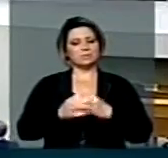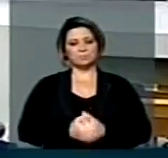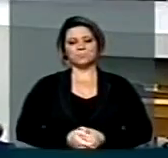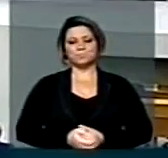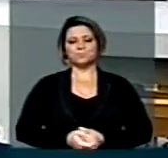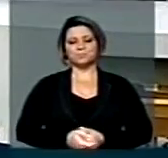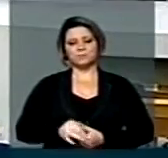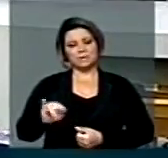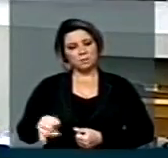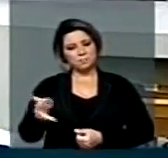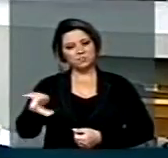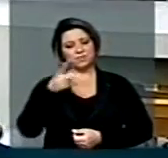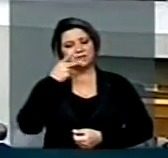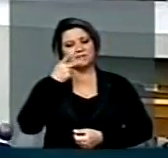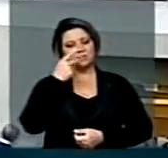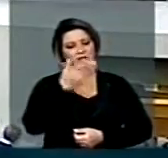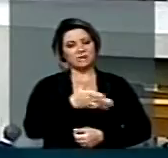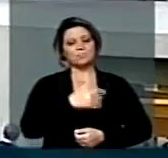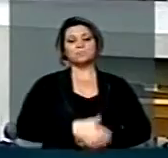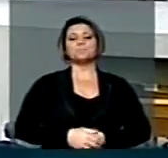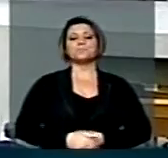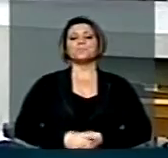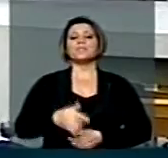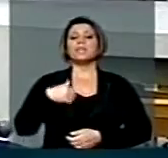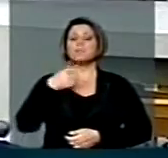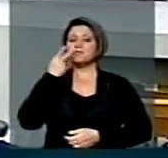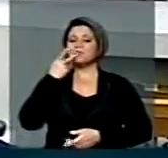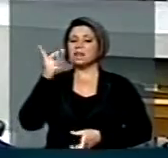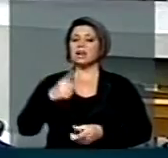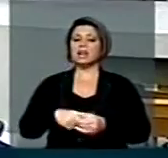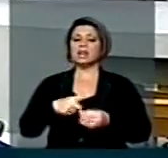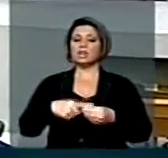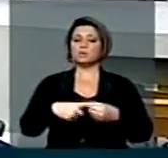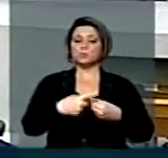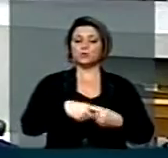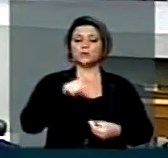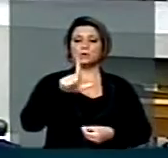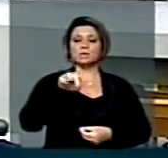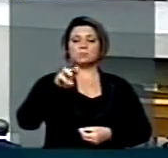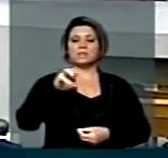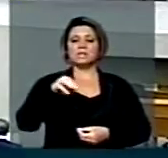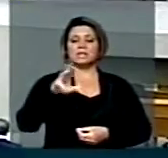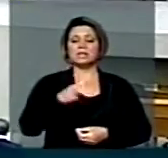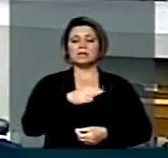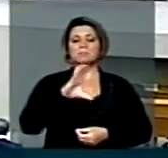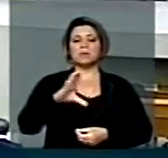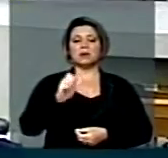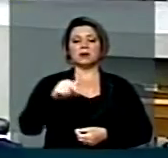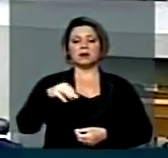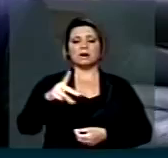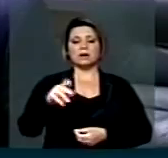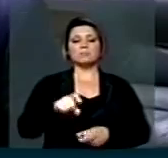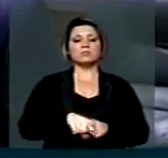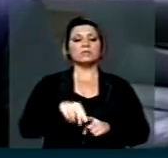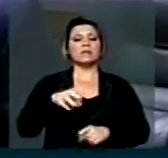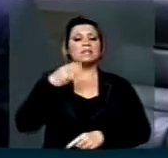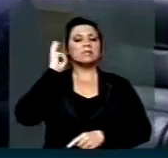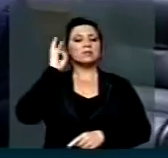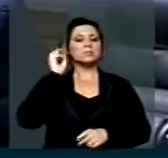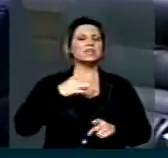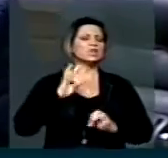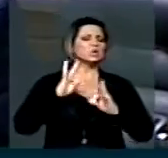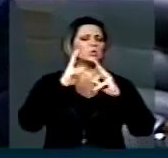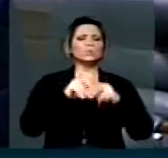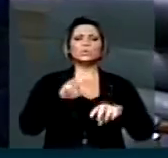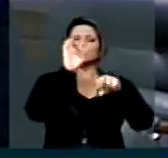apenas de registrar que o município de Lima Campos, no Maranhão, a região do Médio Mearim e todo